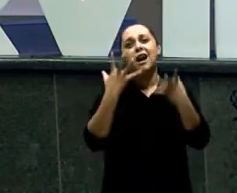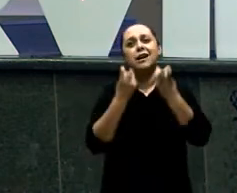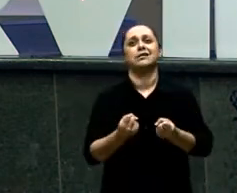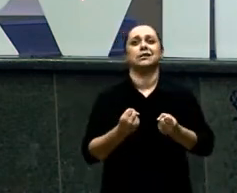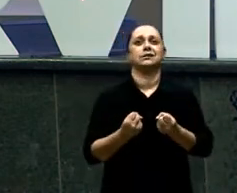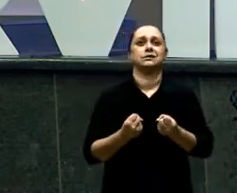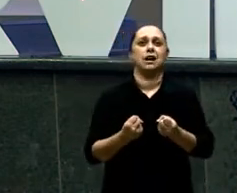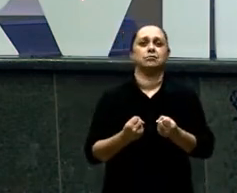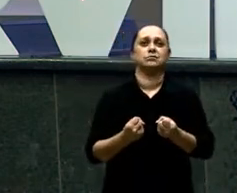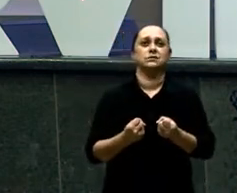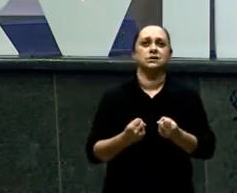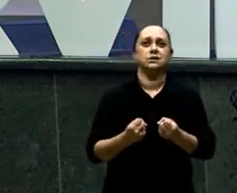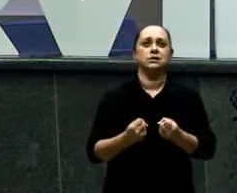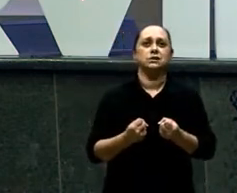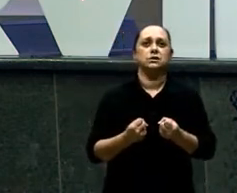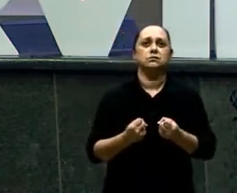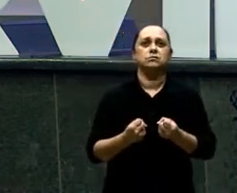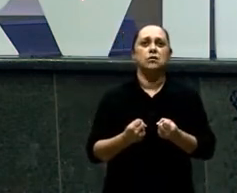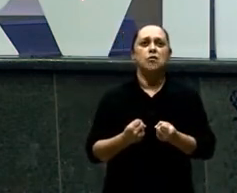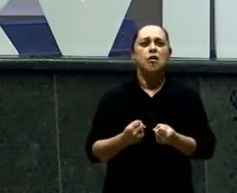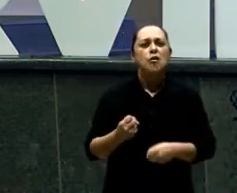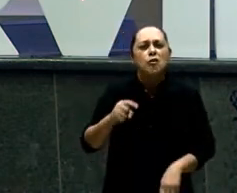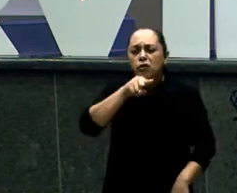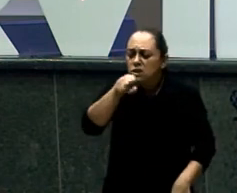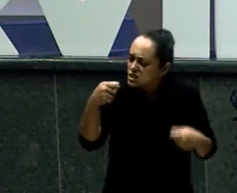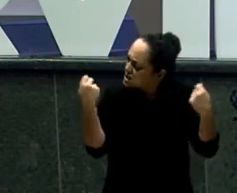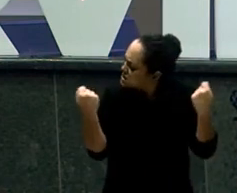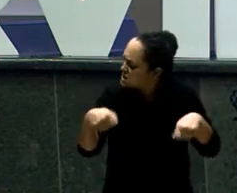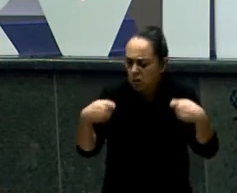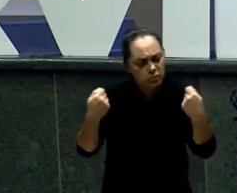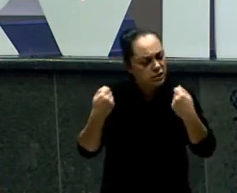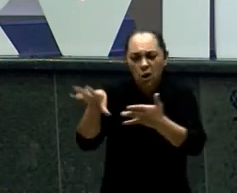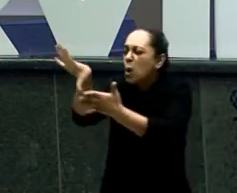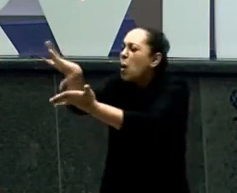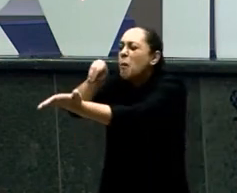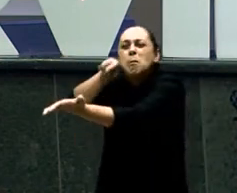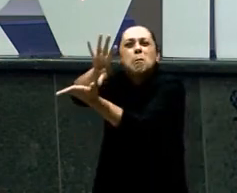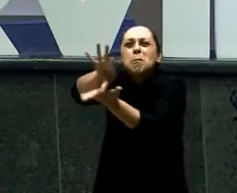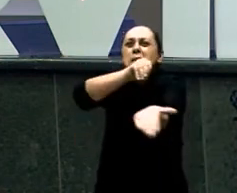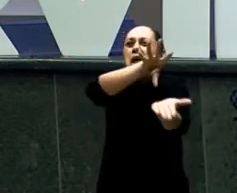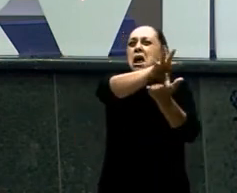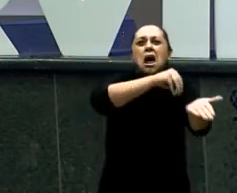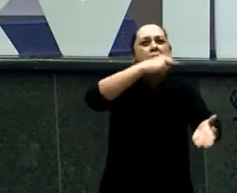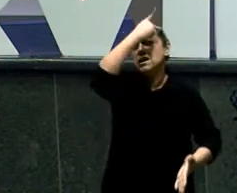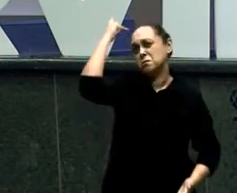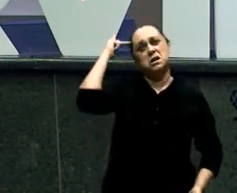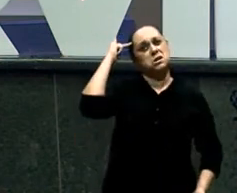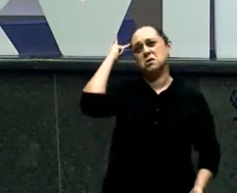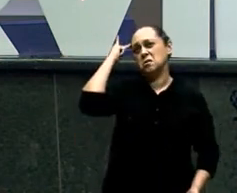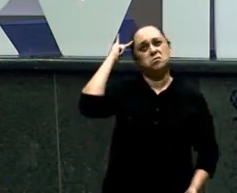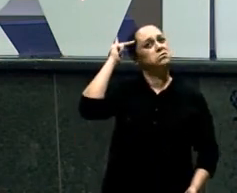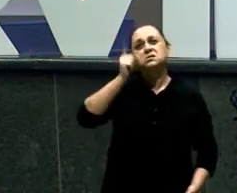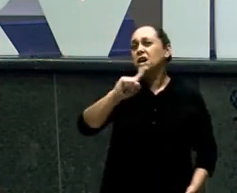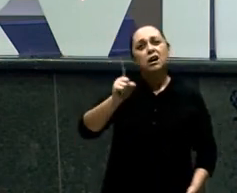caçador A primogenitura Veio parar na mão dele Ele sendo um Cozinheiro Ele lutou a